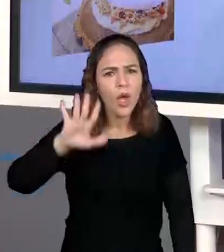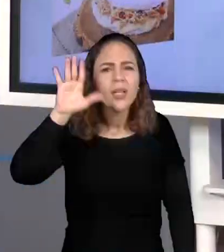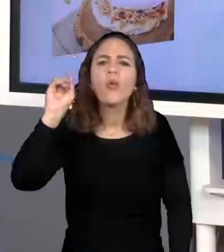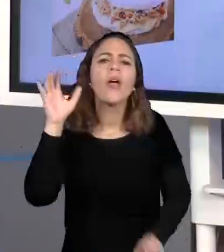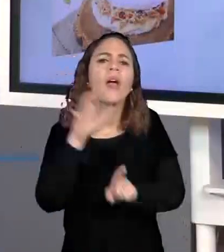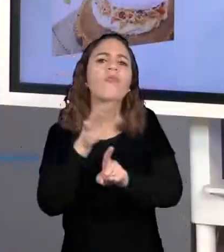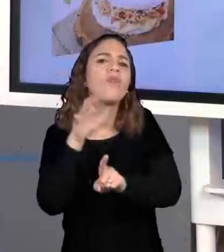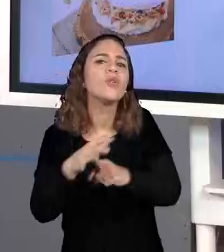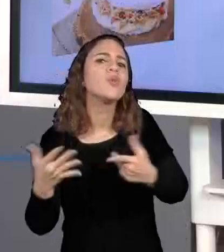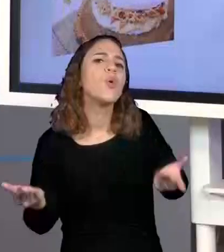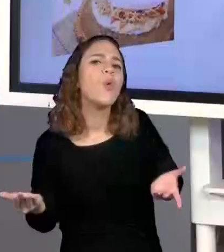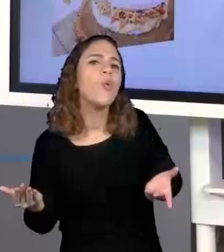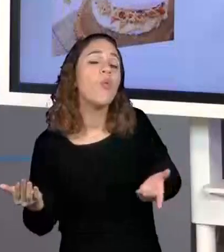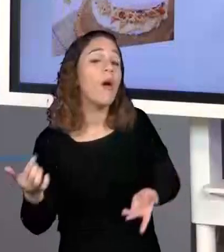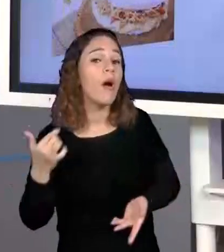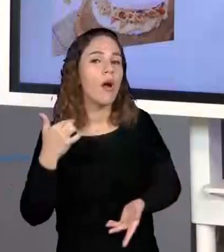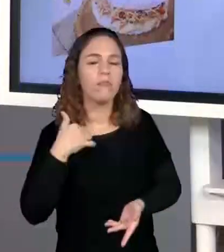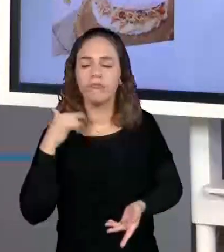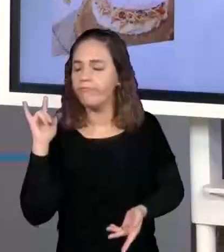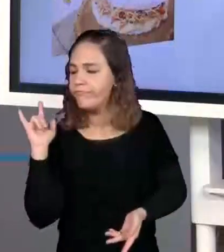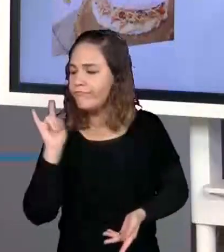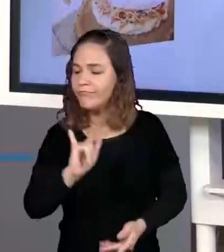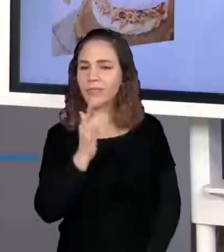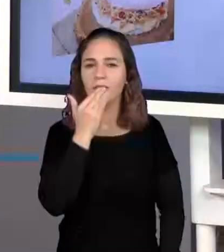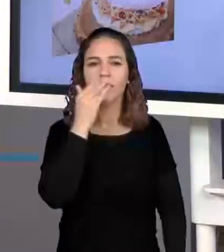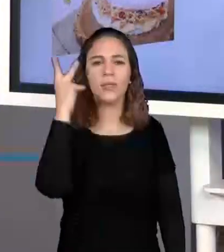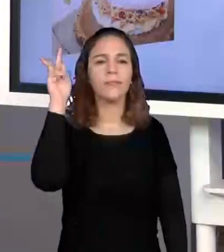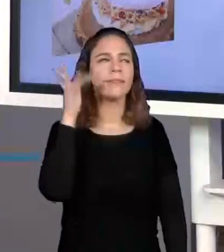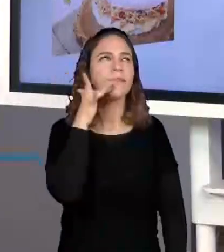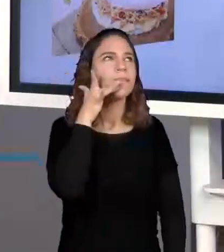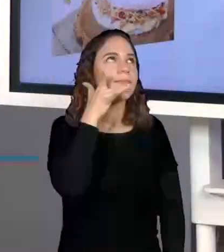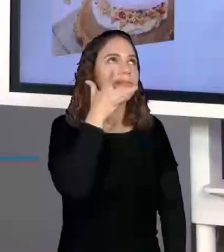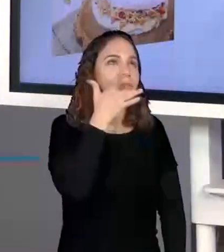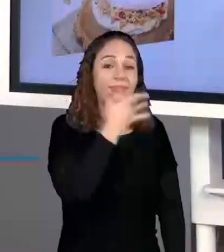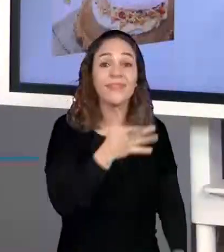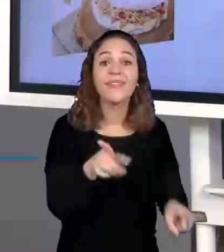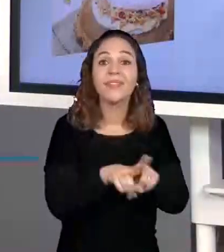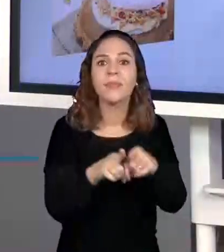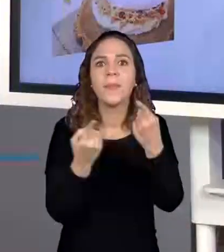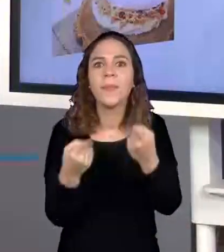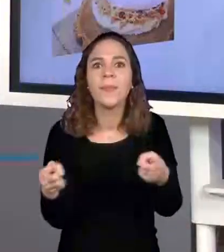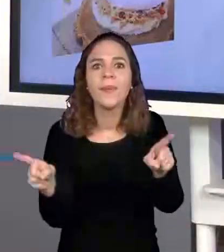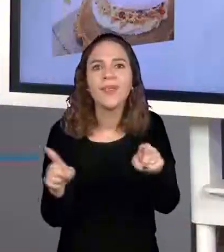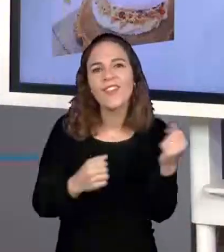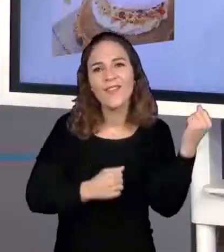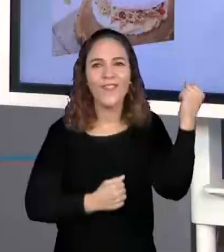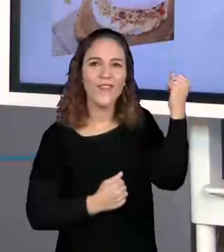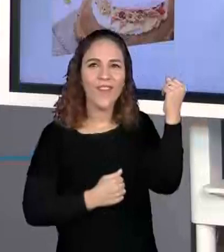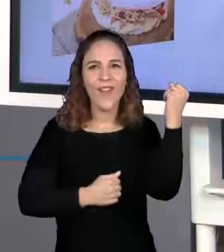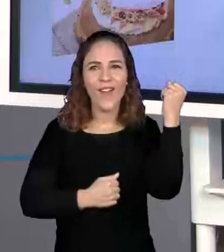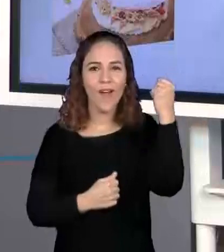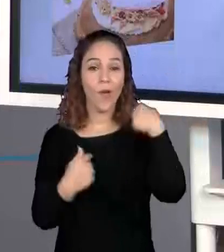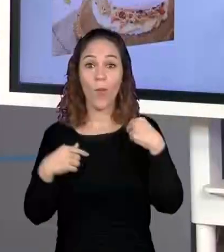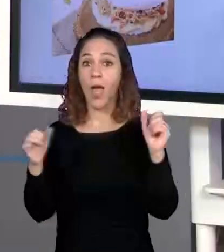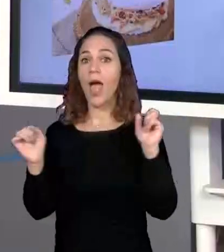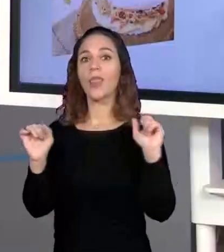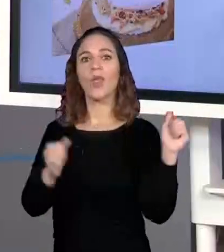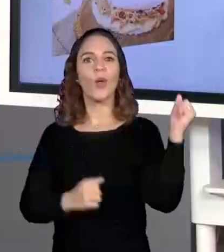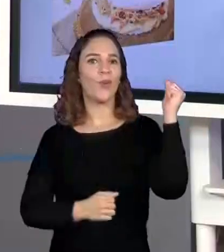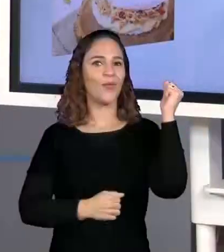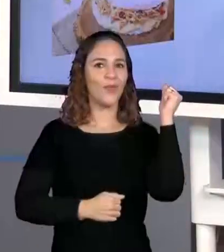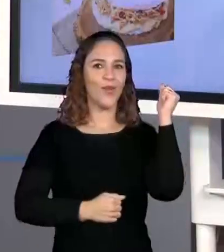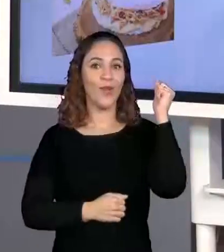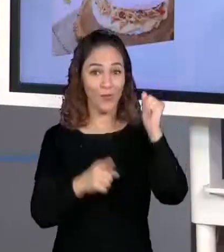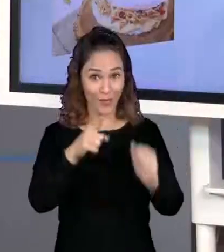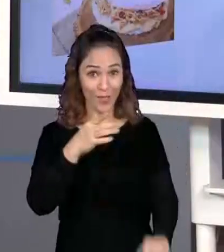Eu, particularmente, amo as comidas nordestinas e também a música, o forró. Eu adoro dançar um forrózinho, pessoal?